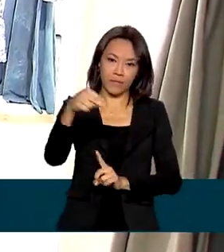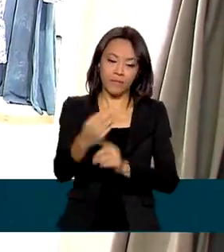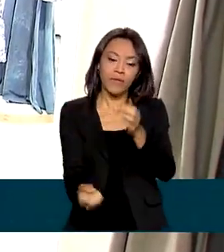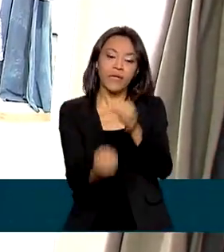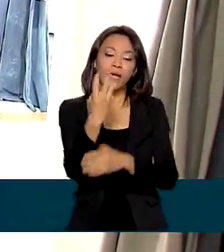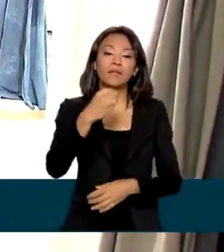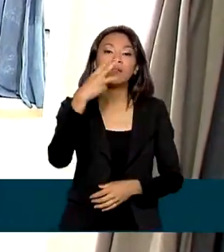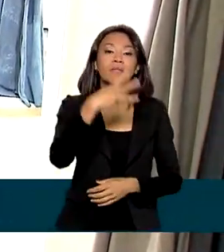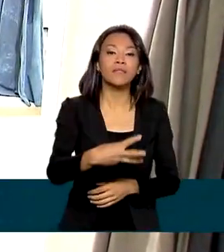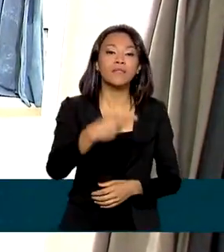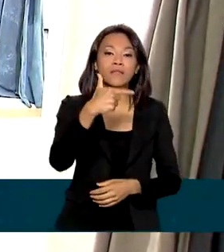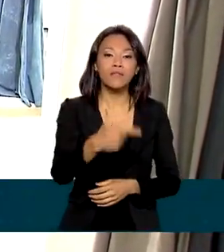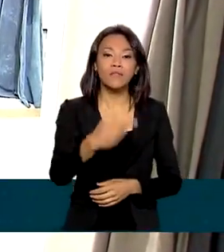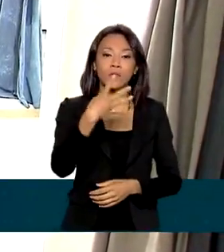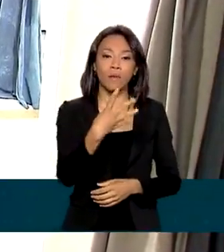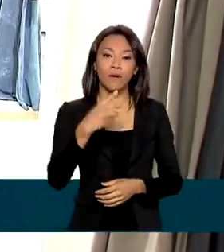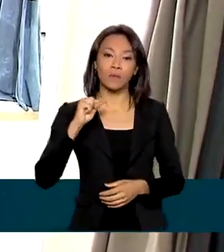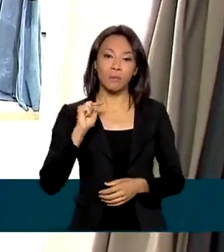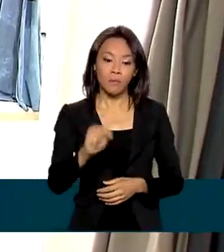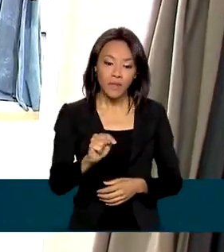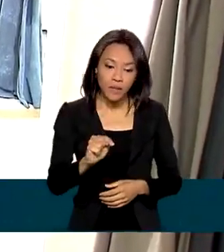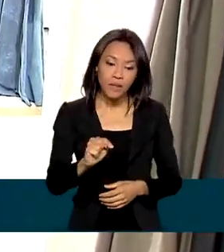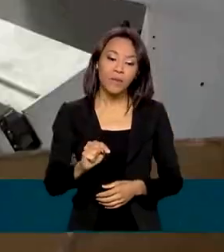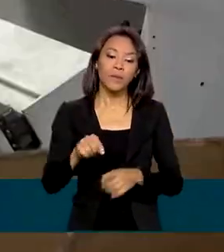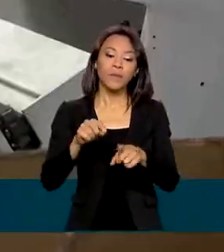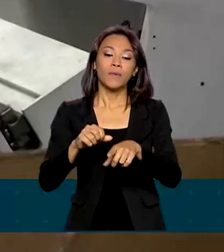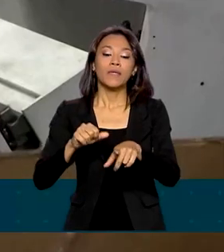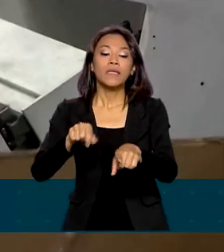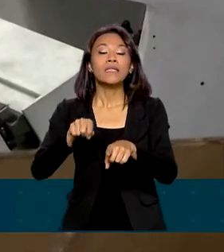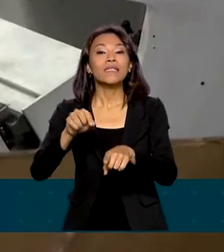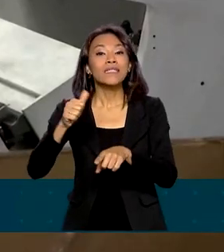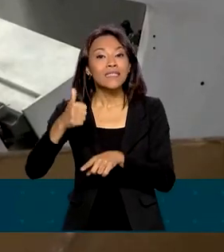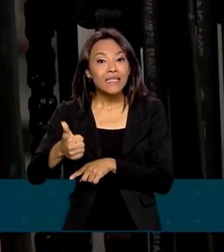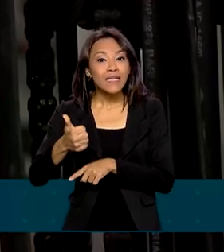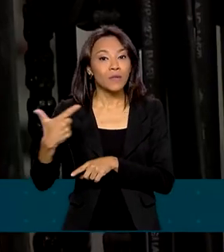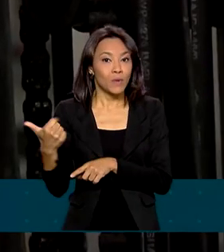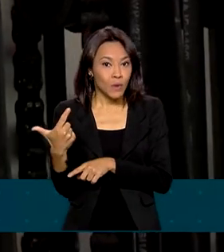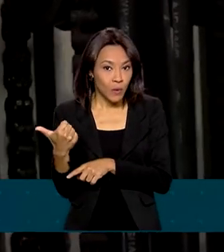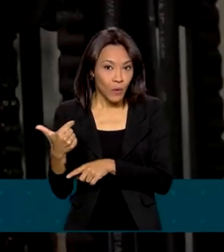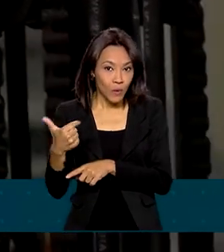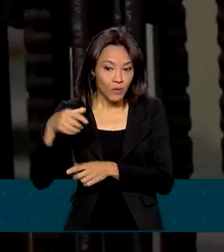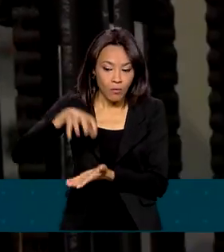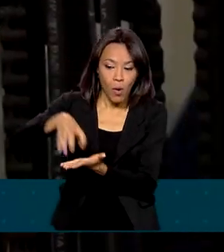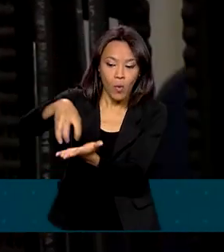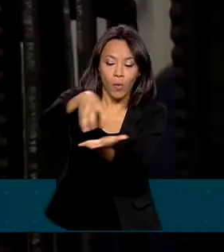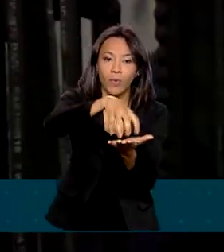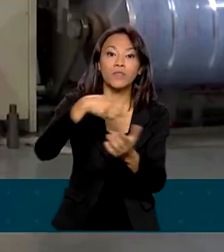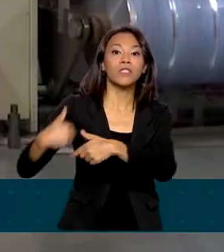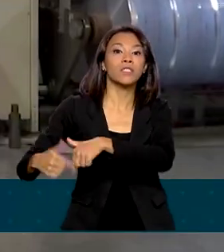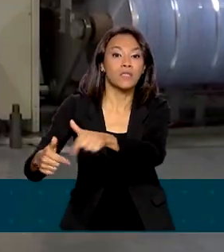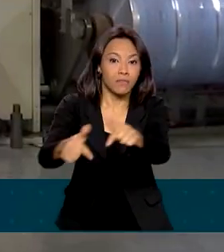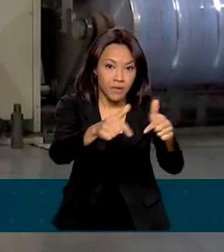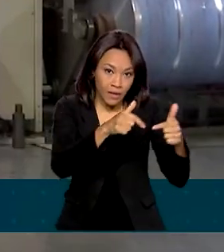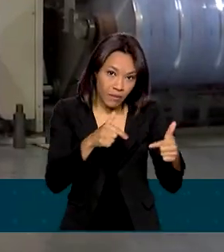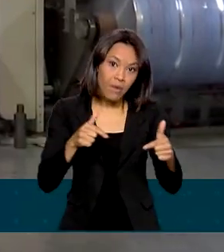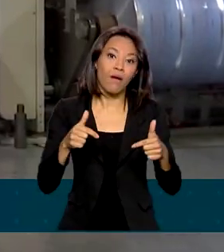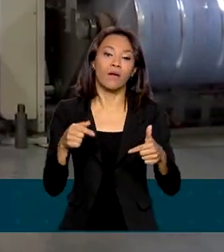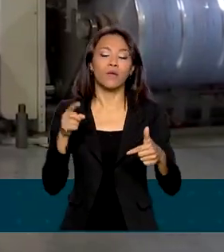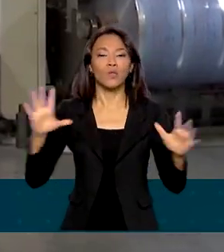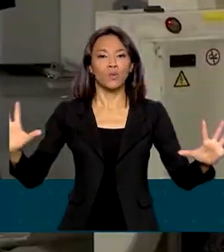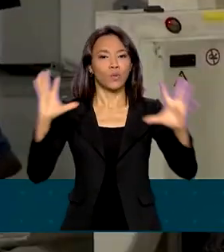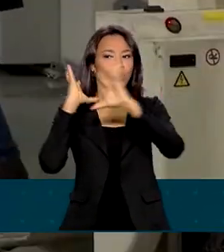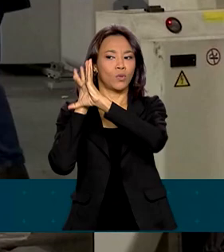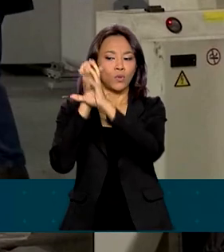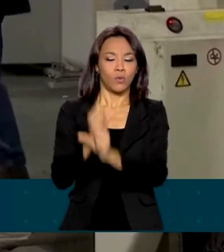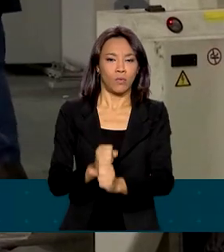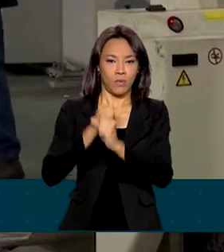324.112 postos formais de trabalho no país. No acumulado do ano, já são